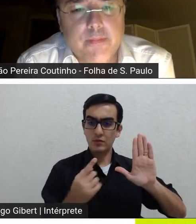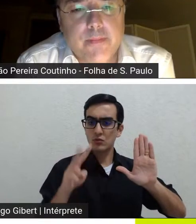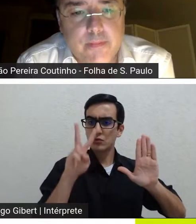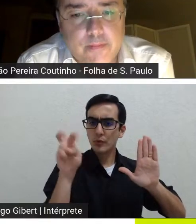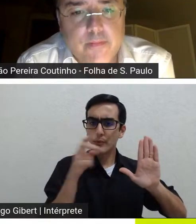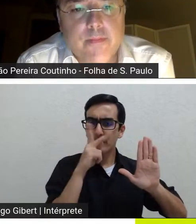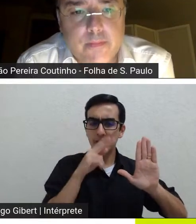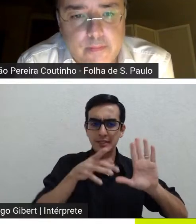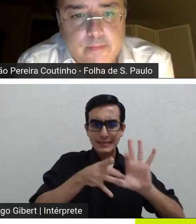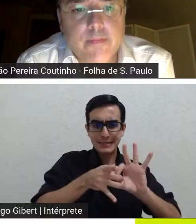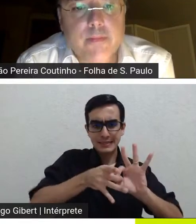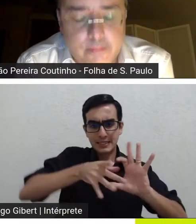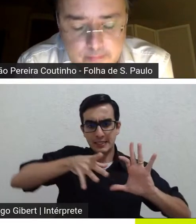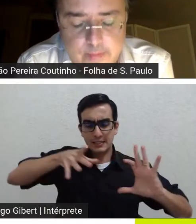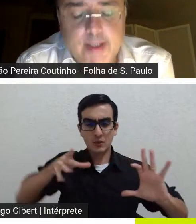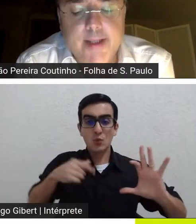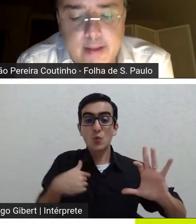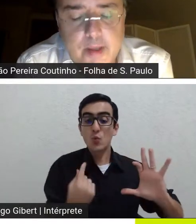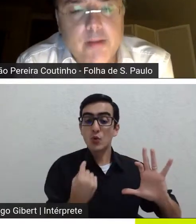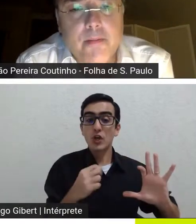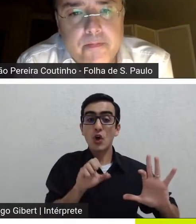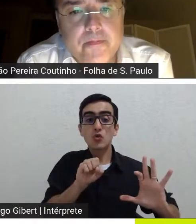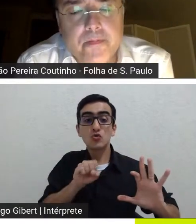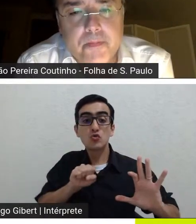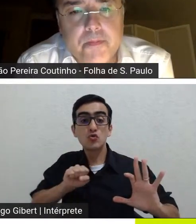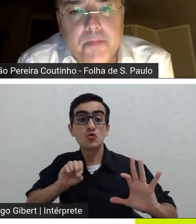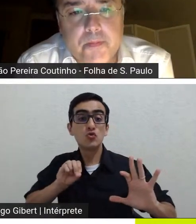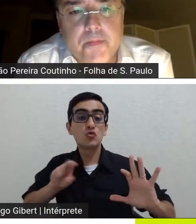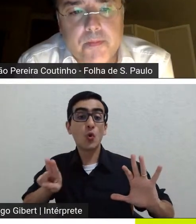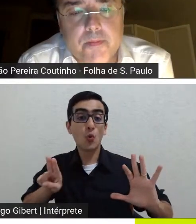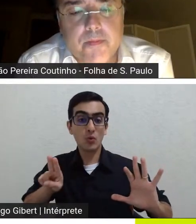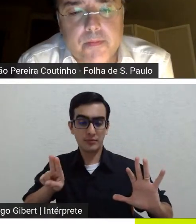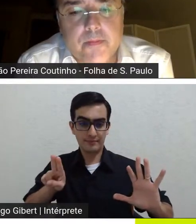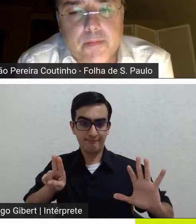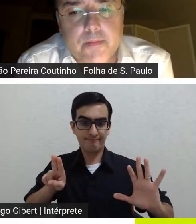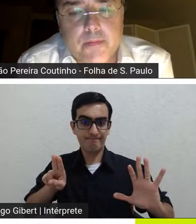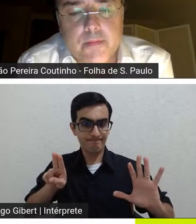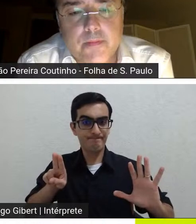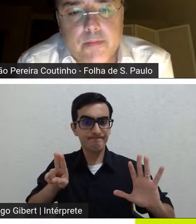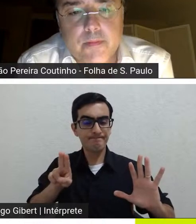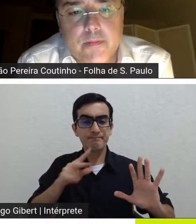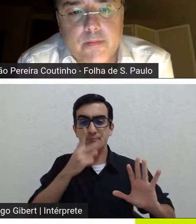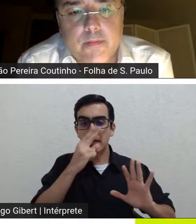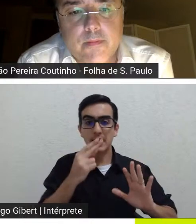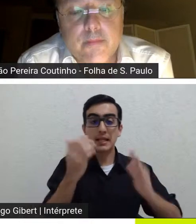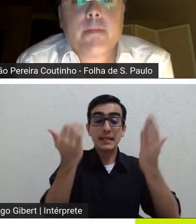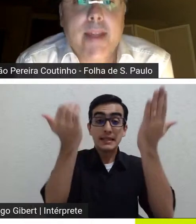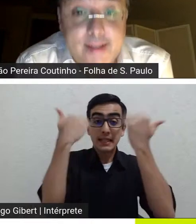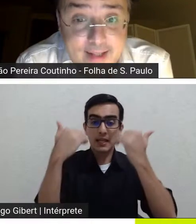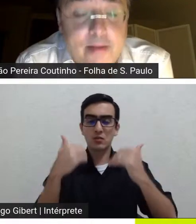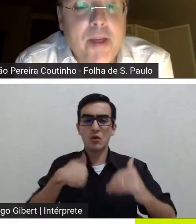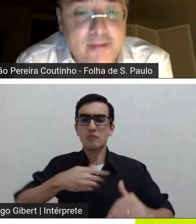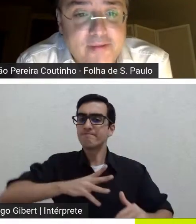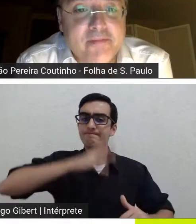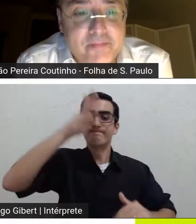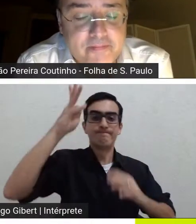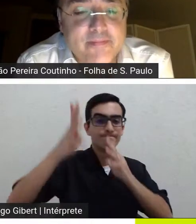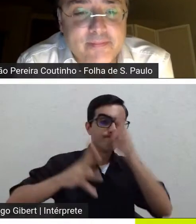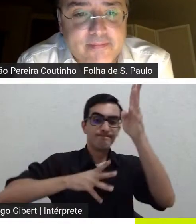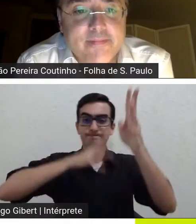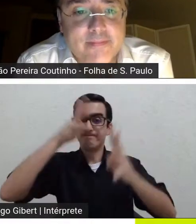dissolução em ser não é exatamente e que por sua vez vai gerando mais compulsividade exatamente